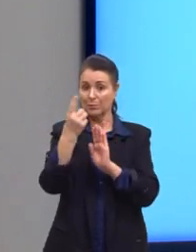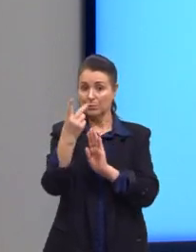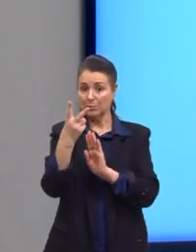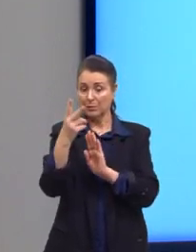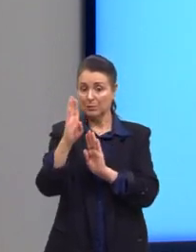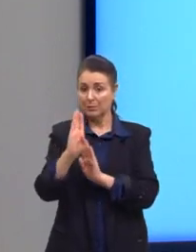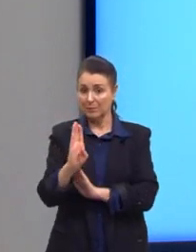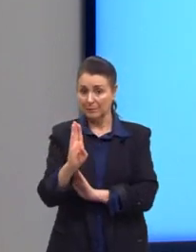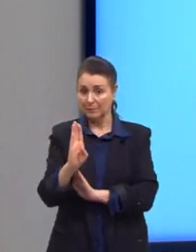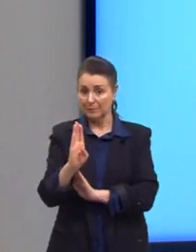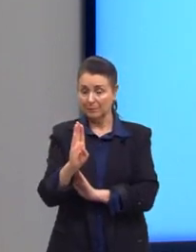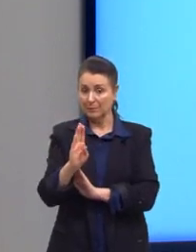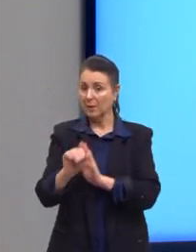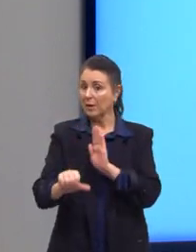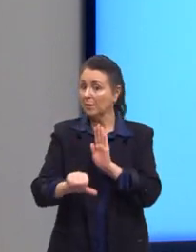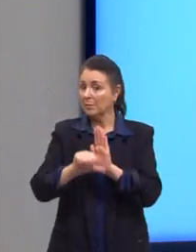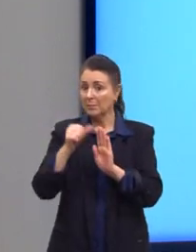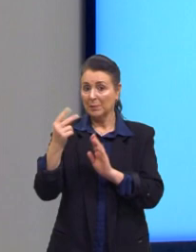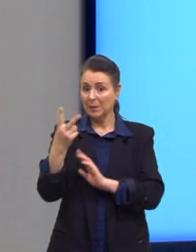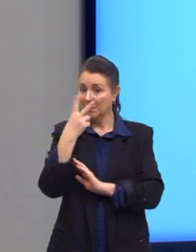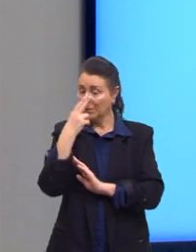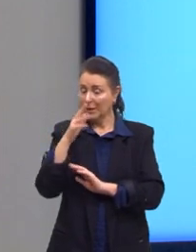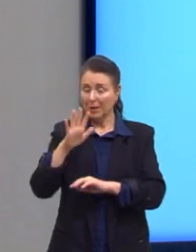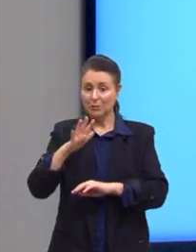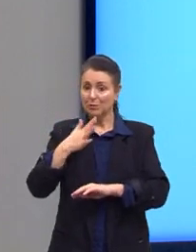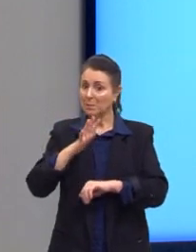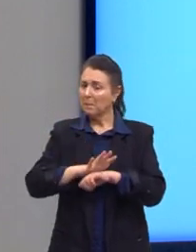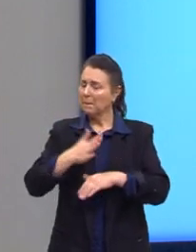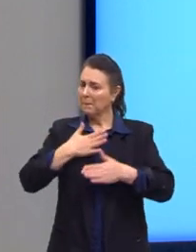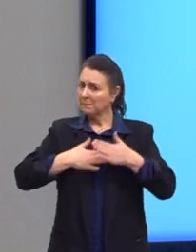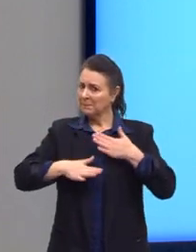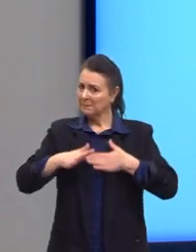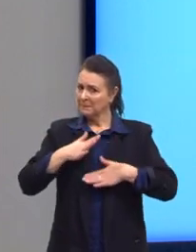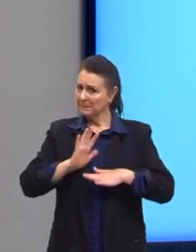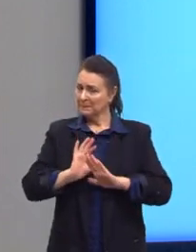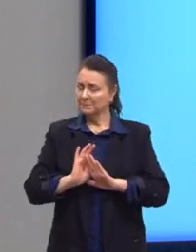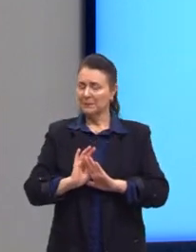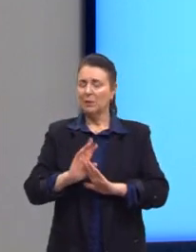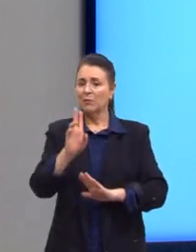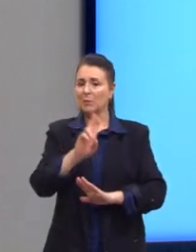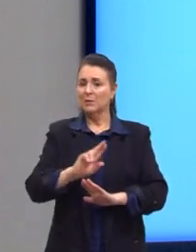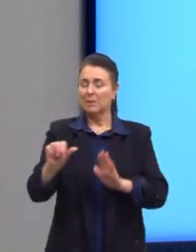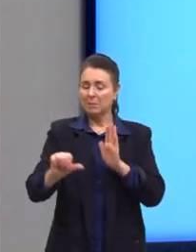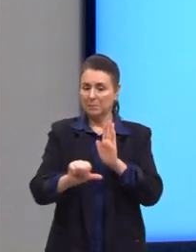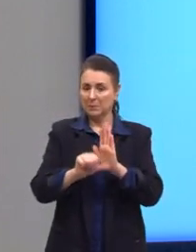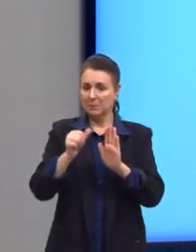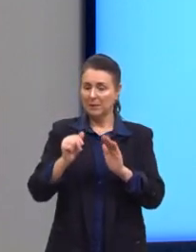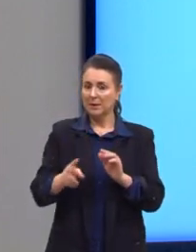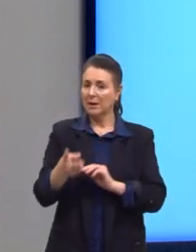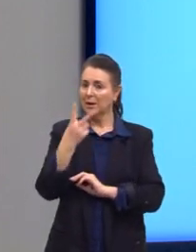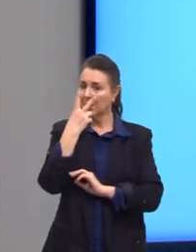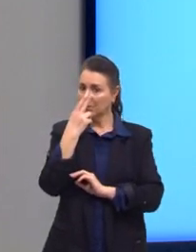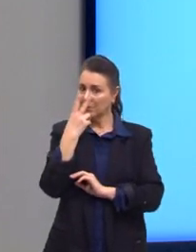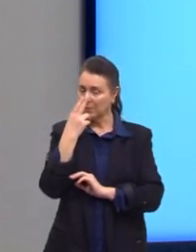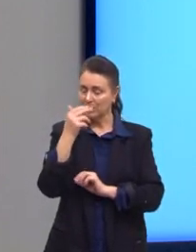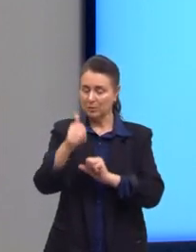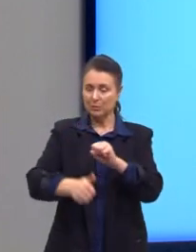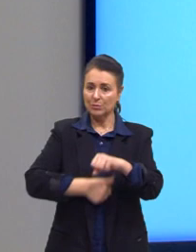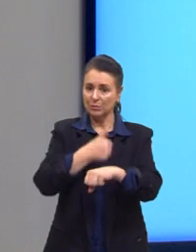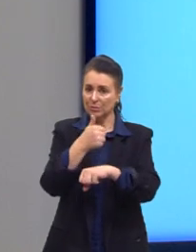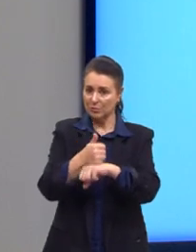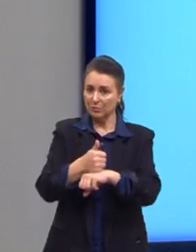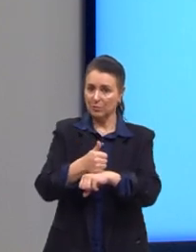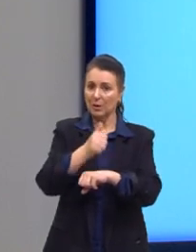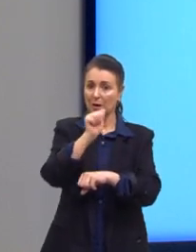A primeira igualdade é mais tranquila, né? Então, nós vamos pegar a primeira igualdade, vamos substituir A